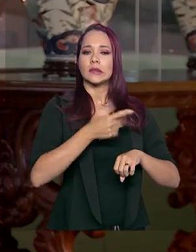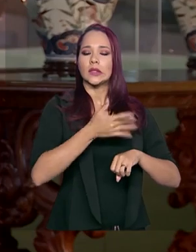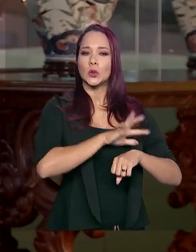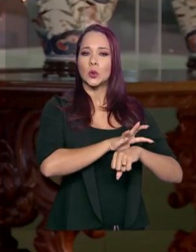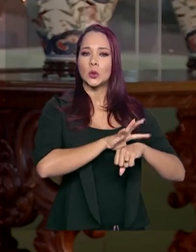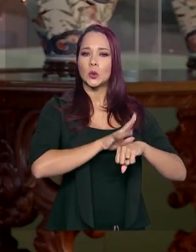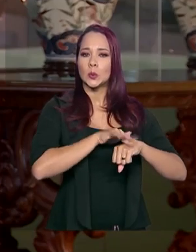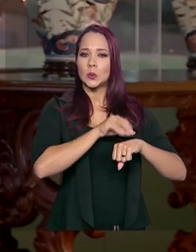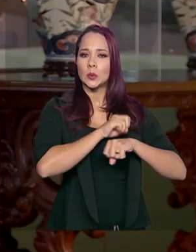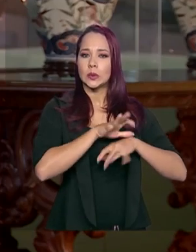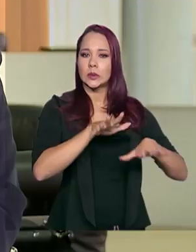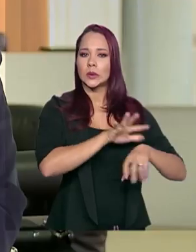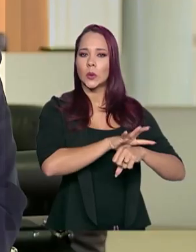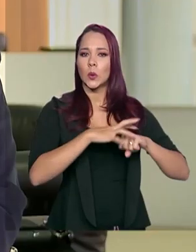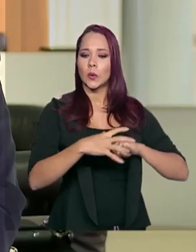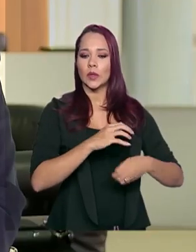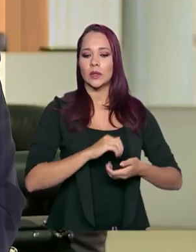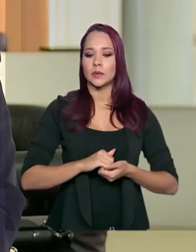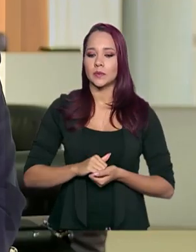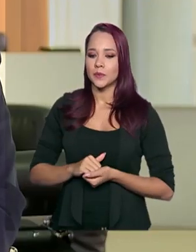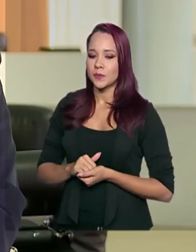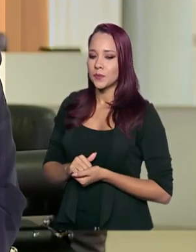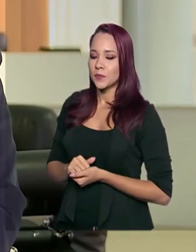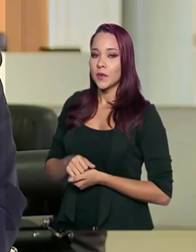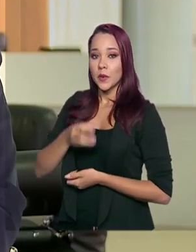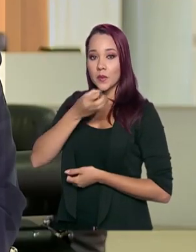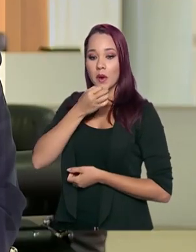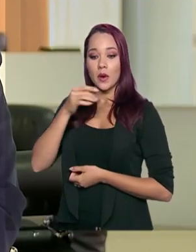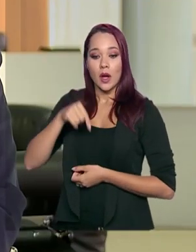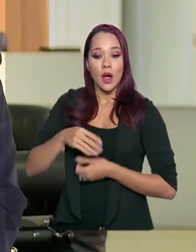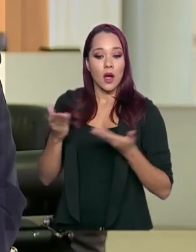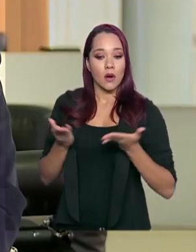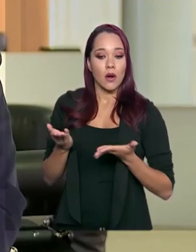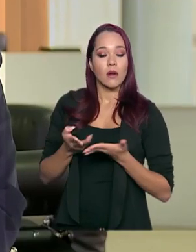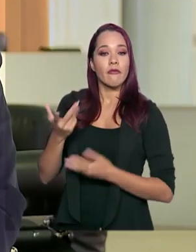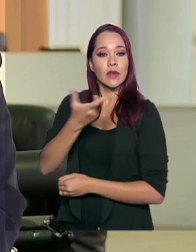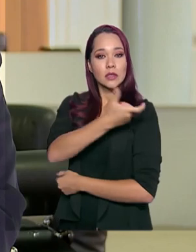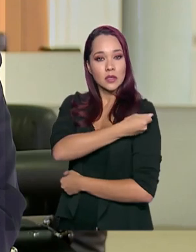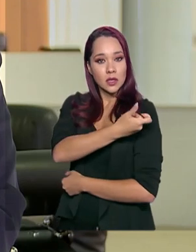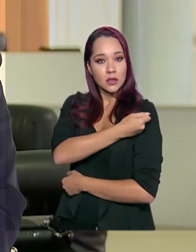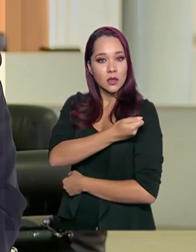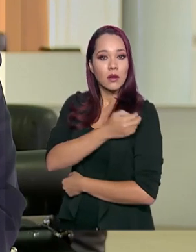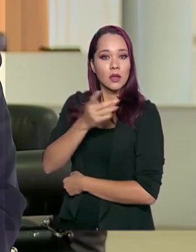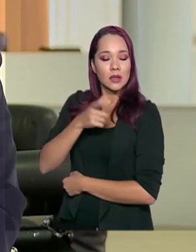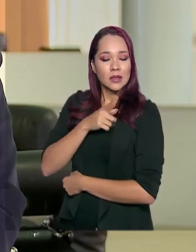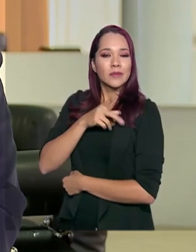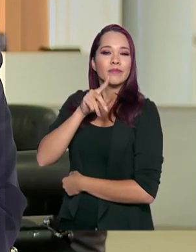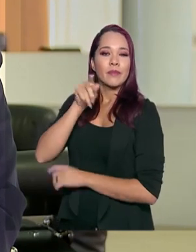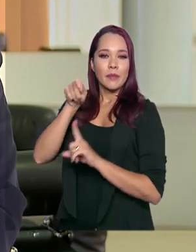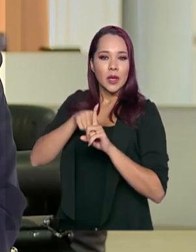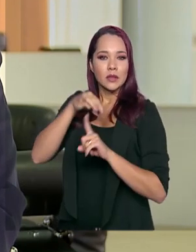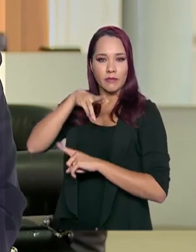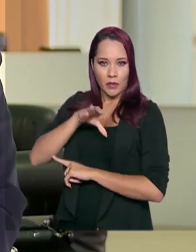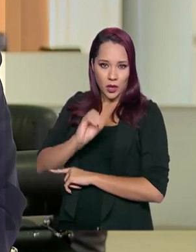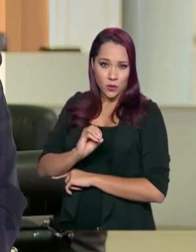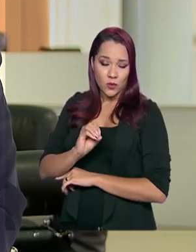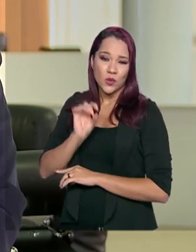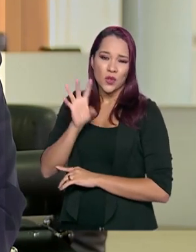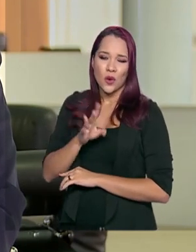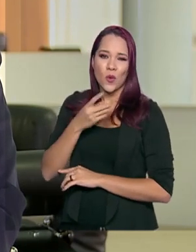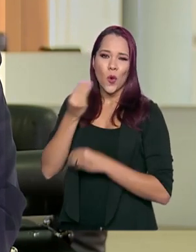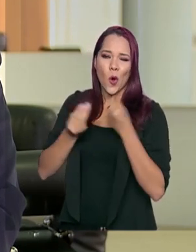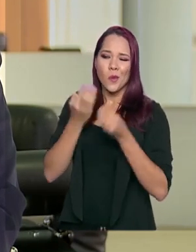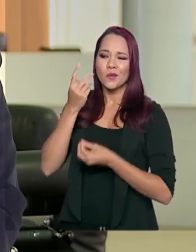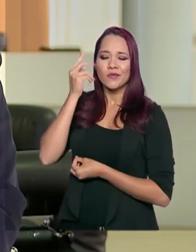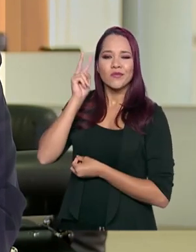pandemia do novo coronavírus? Bom, num primeiro momento, a vacinação estava prevista para o mês de maio, mas considerando-se o perfil